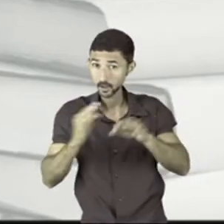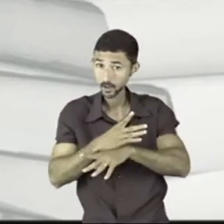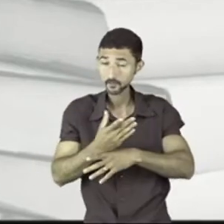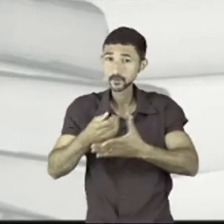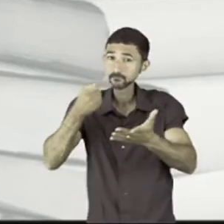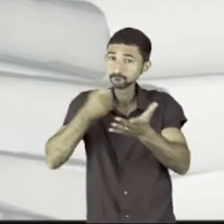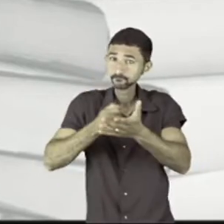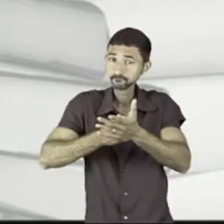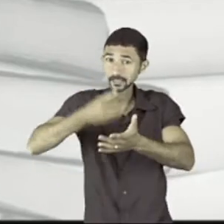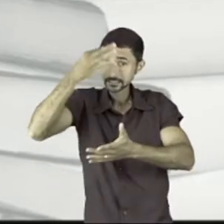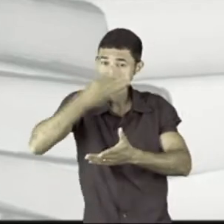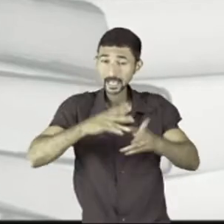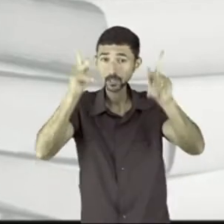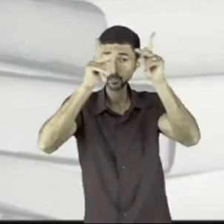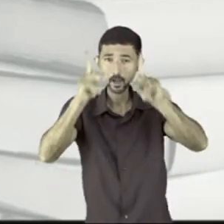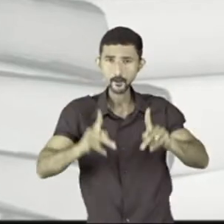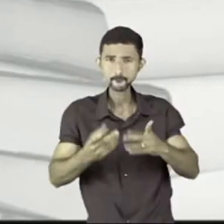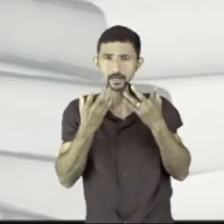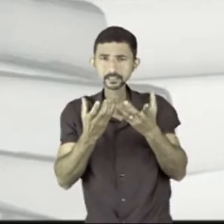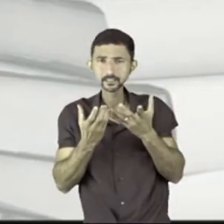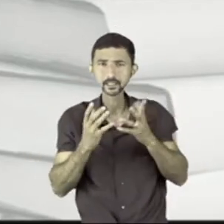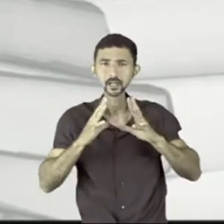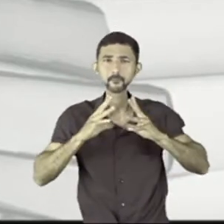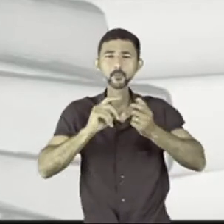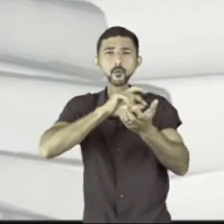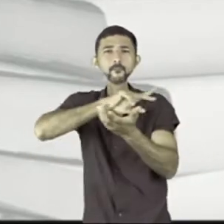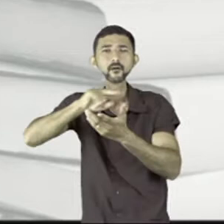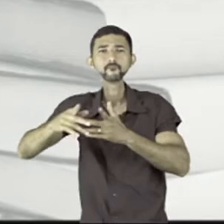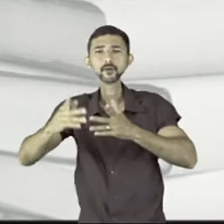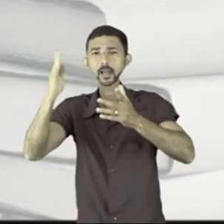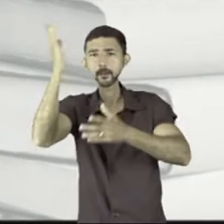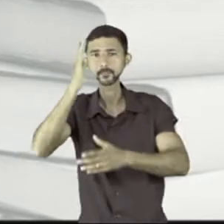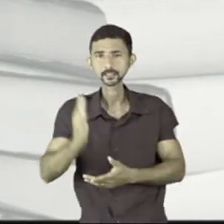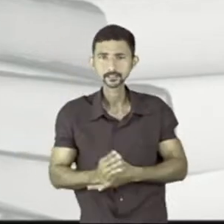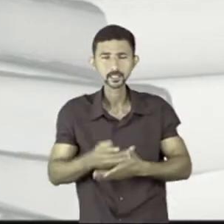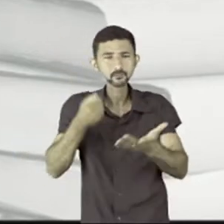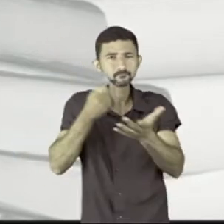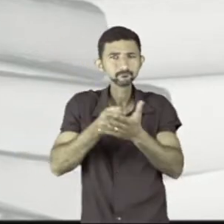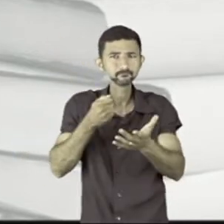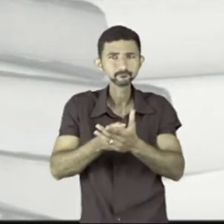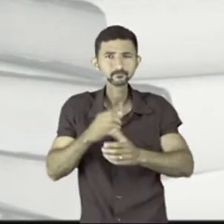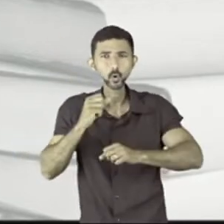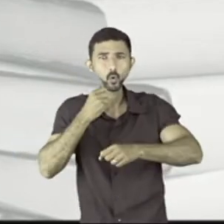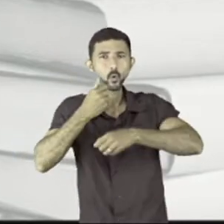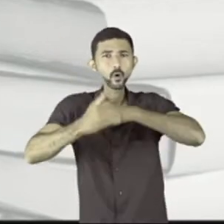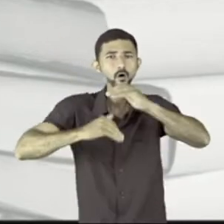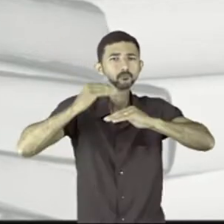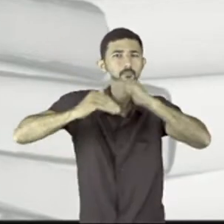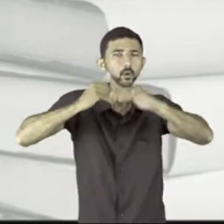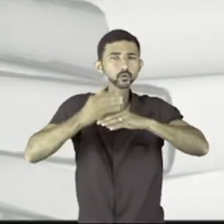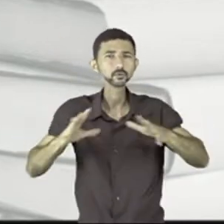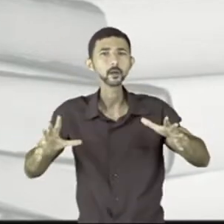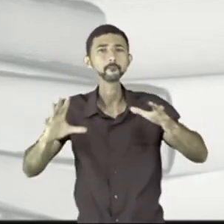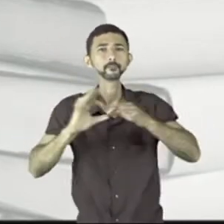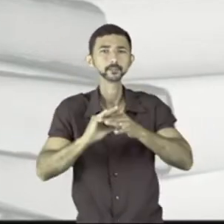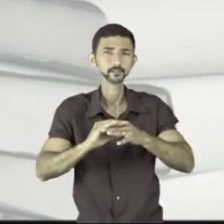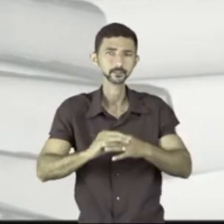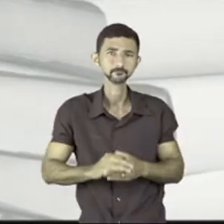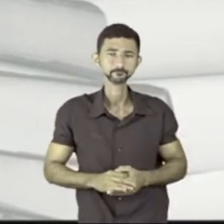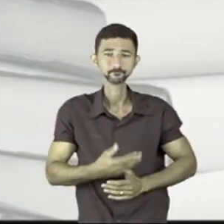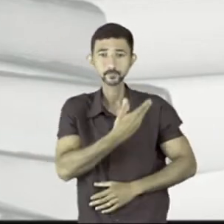A paz almejada por muitos brasileiros pode se concretizar apenas com a construção de uma parceria,